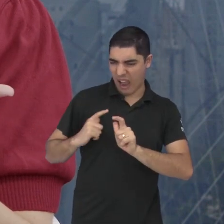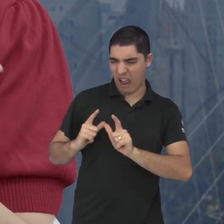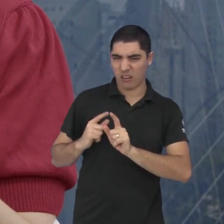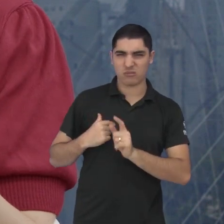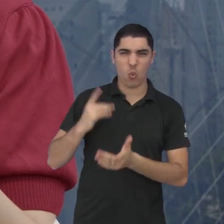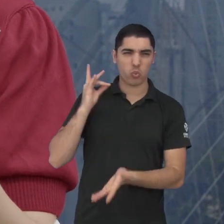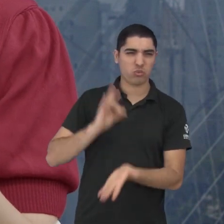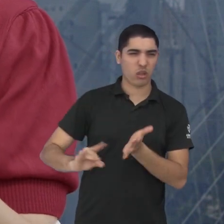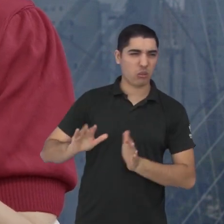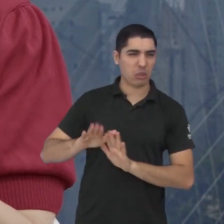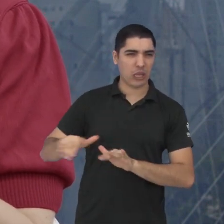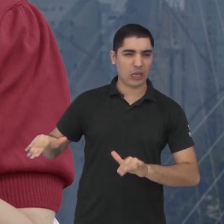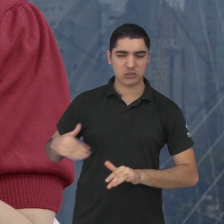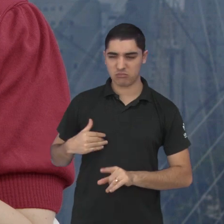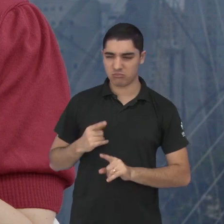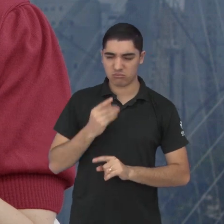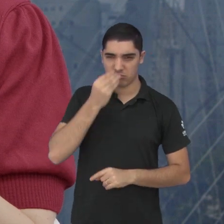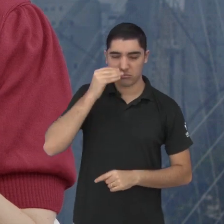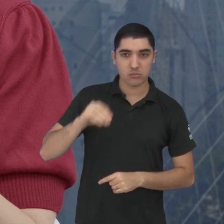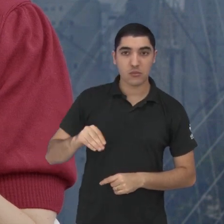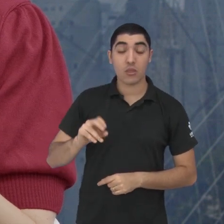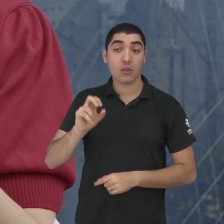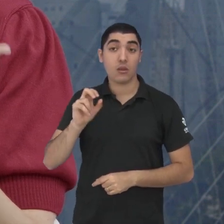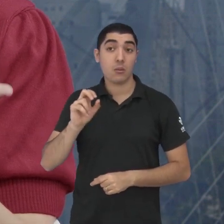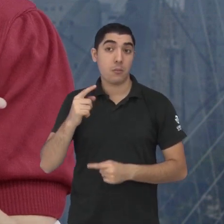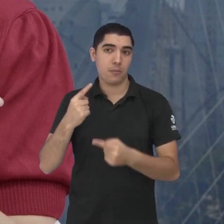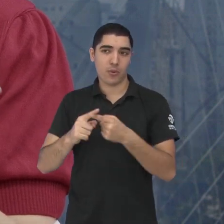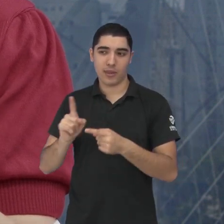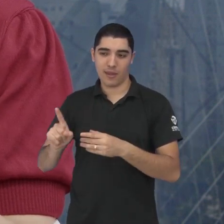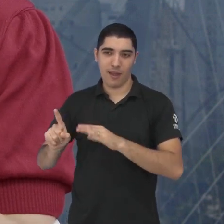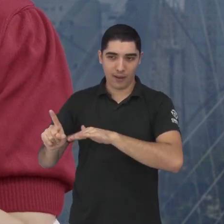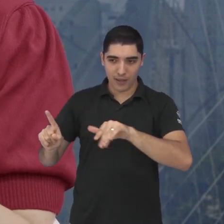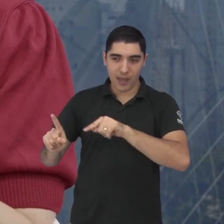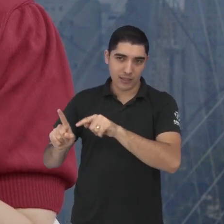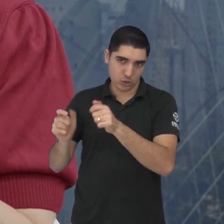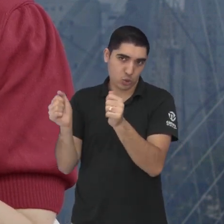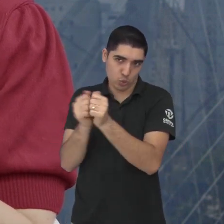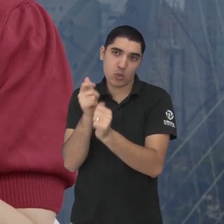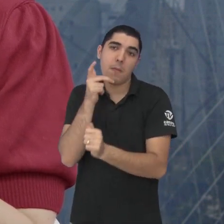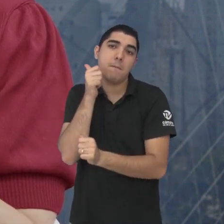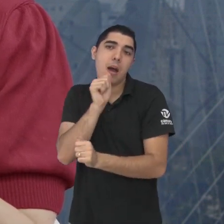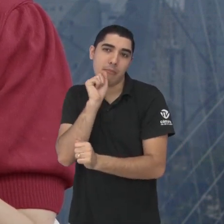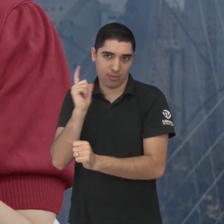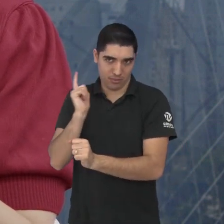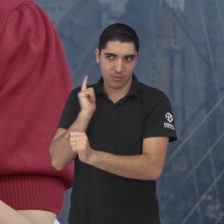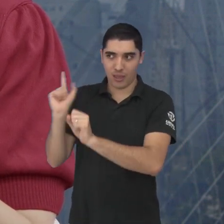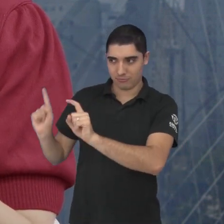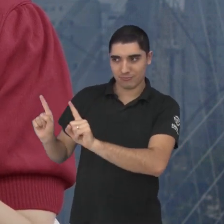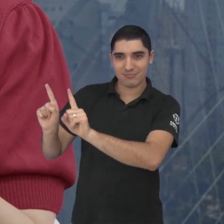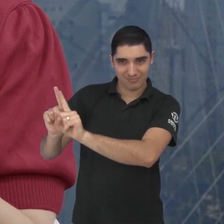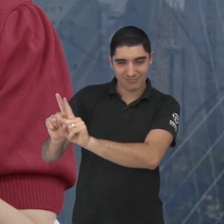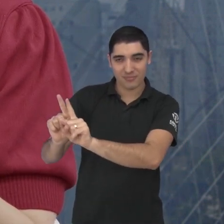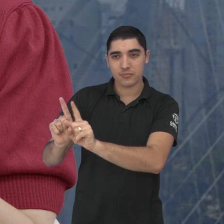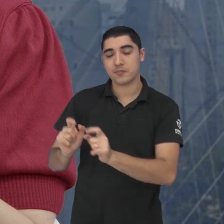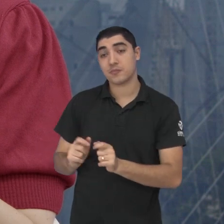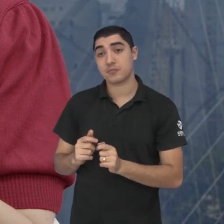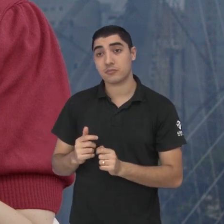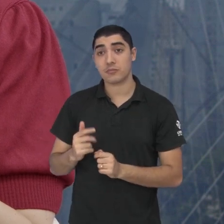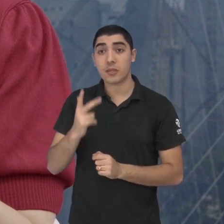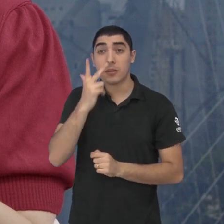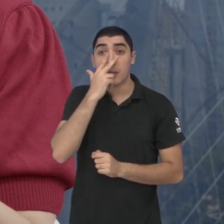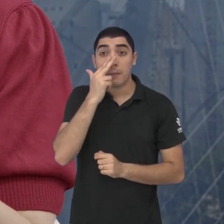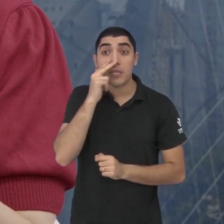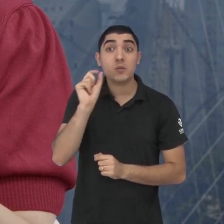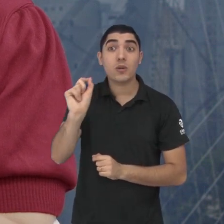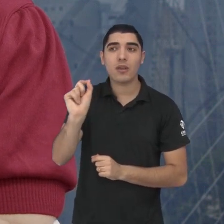mães porque essa criança não vai estar sem a mãe né ou pelo menos não deveria estar e aí a gente acaba então isolando